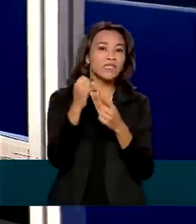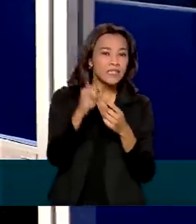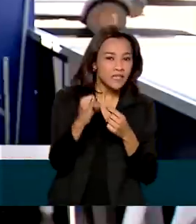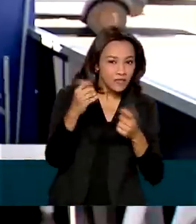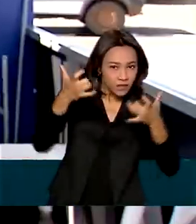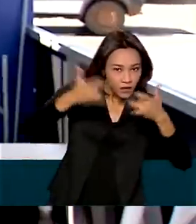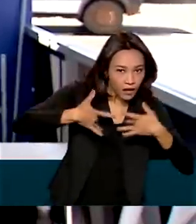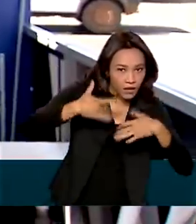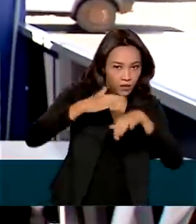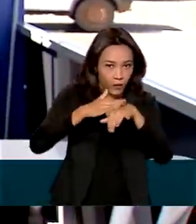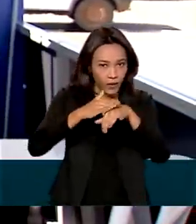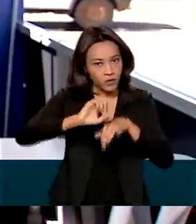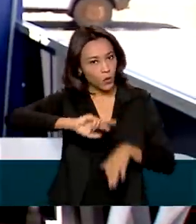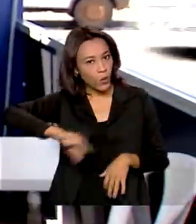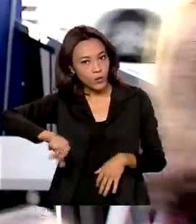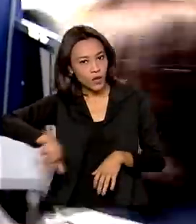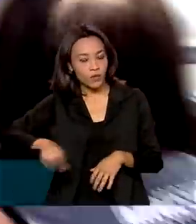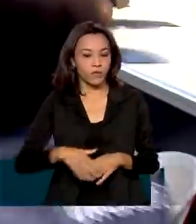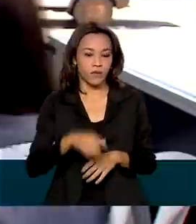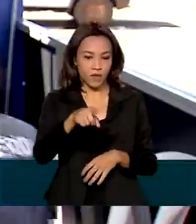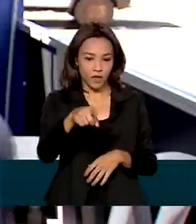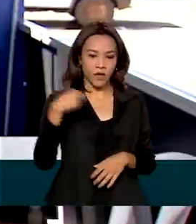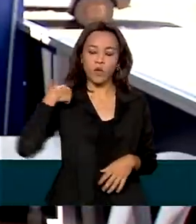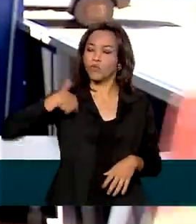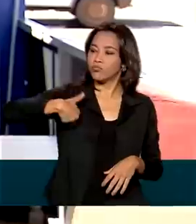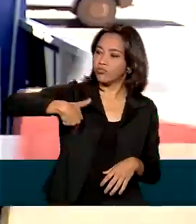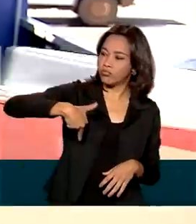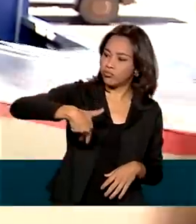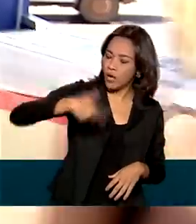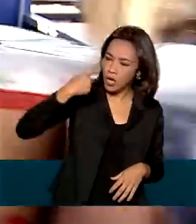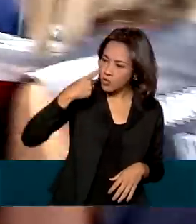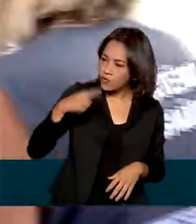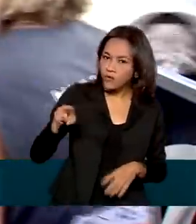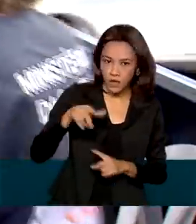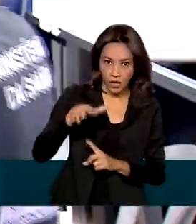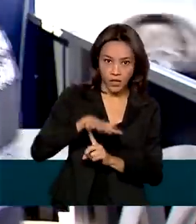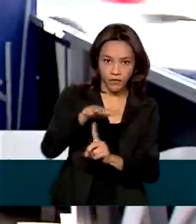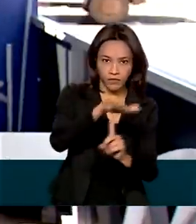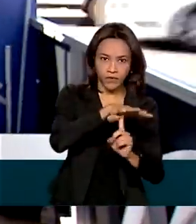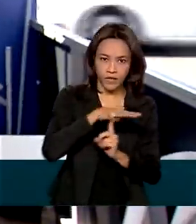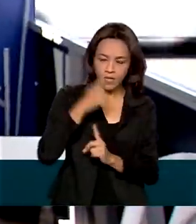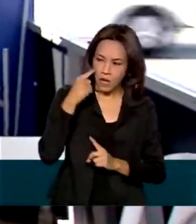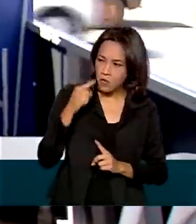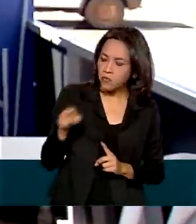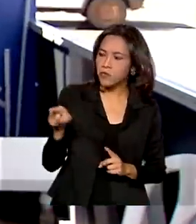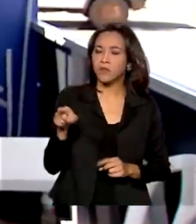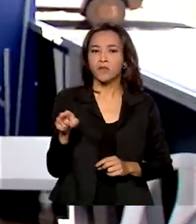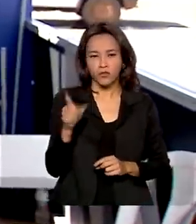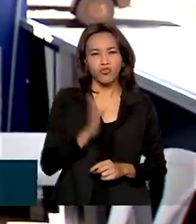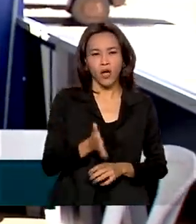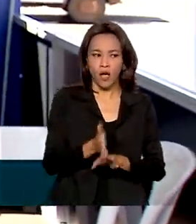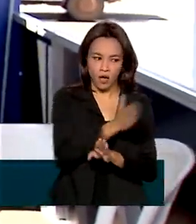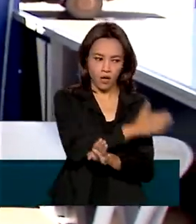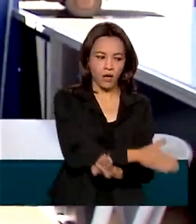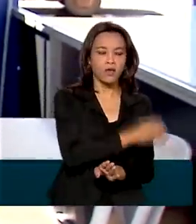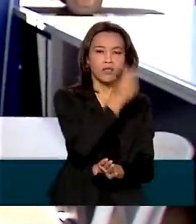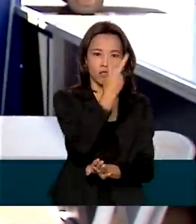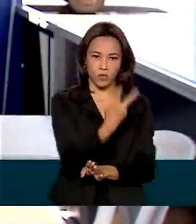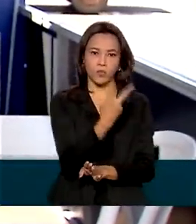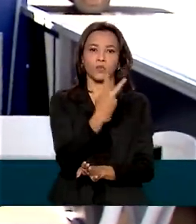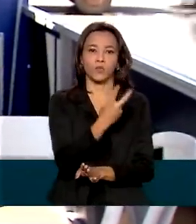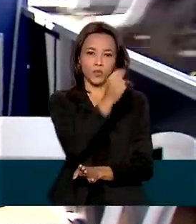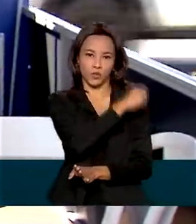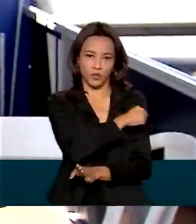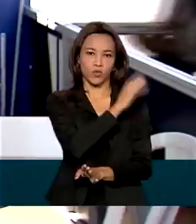infectado. Estava passando aqui para a primeira feira, aí vi, mesmo já ter tomado as duas doses da AstraZeneca,